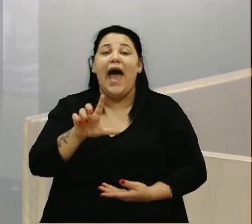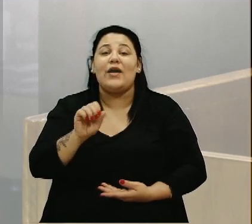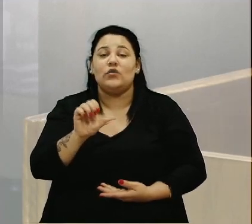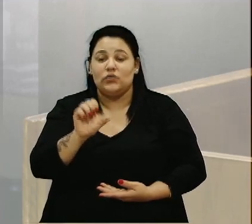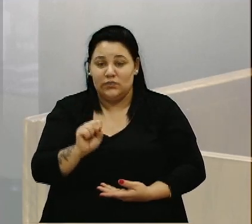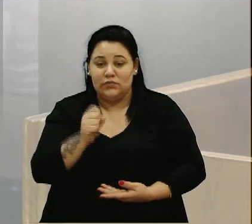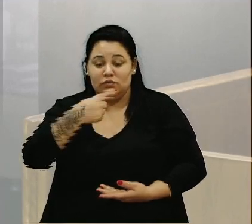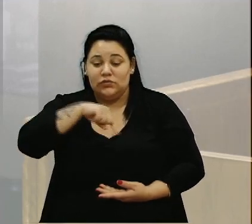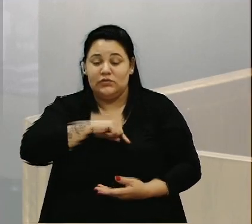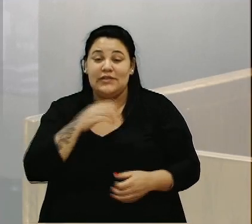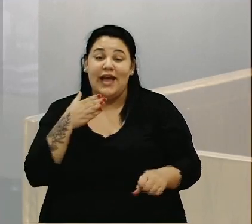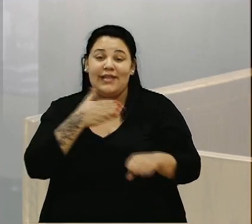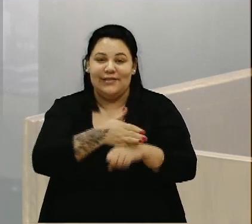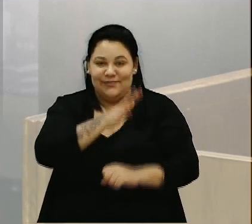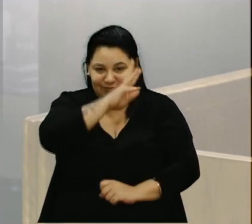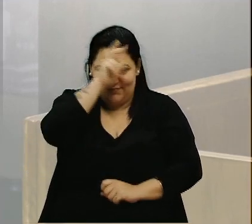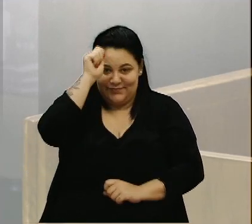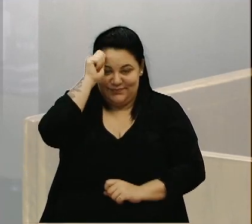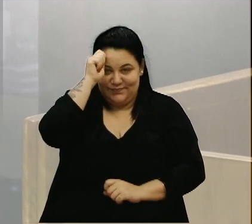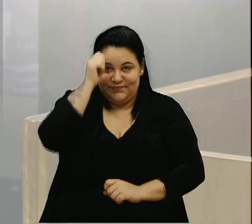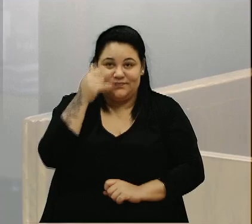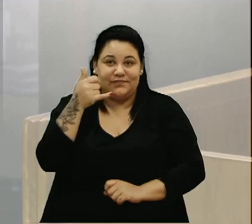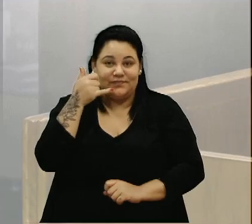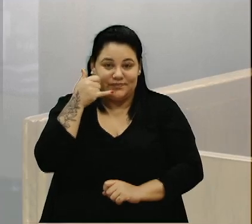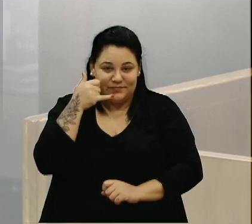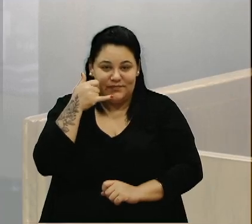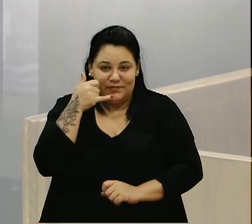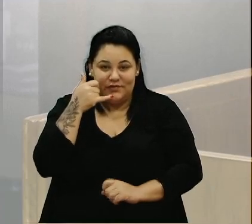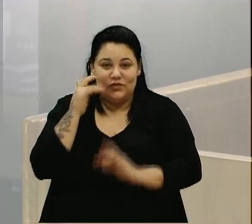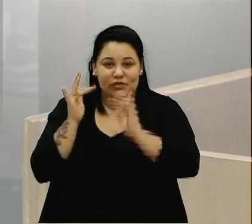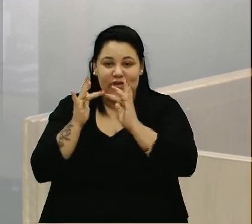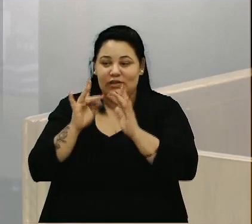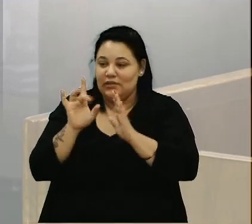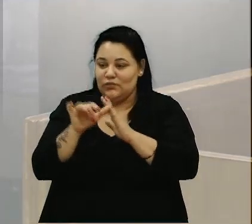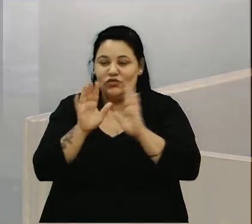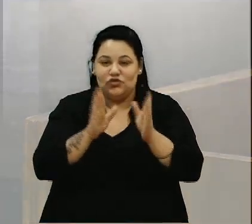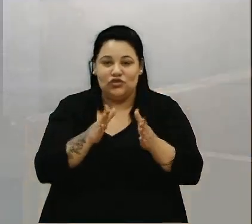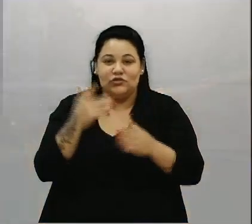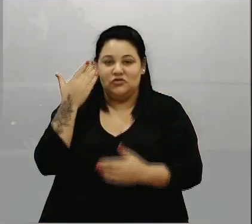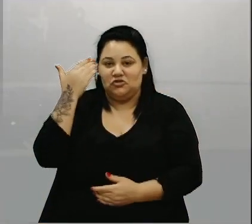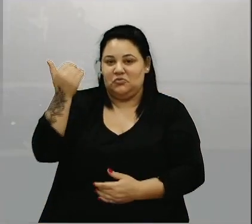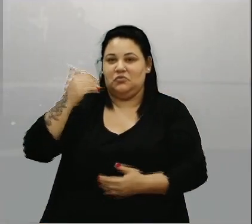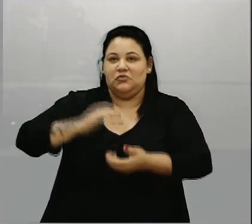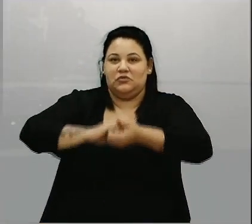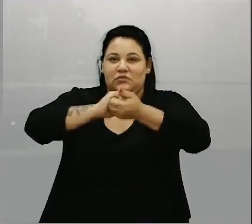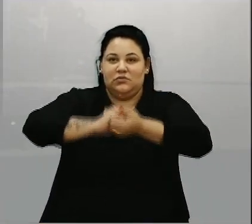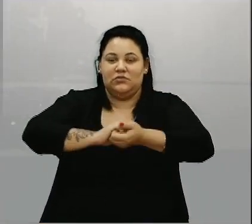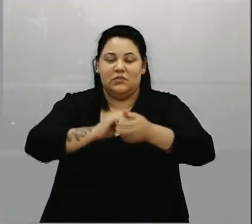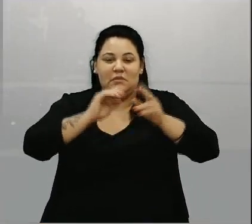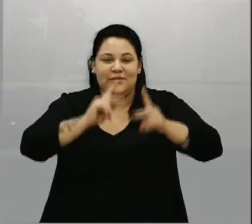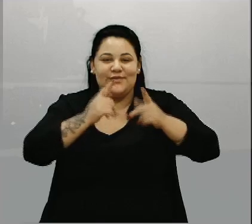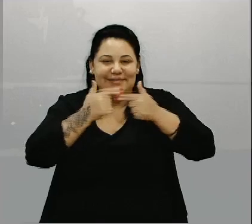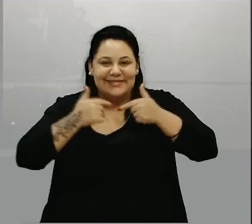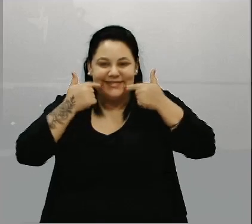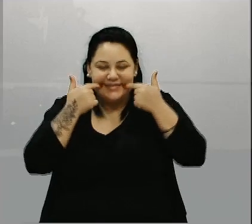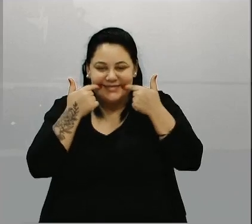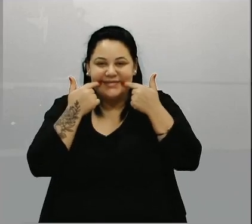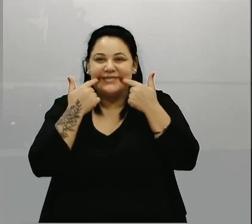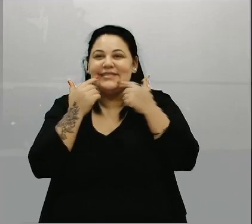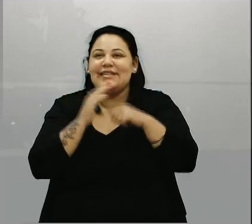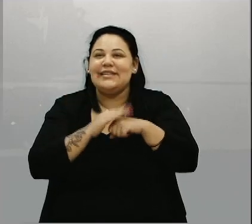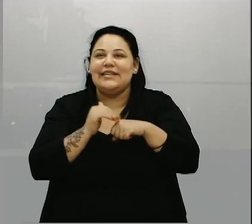lá a prefeitura, ele estava no telefone, assim que ele soltou o telefone, ele já veio cumprimentar nós. Uma pessoa sorridente, uma pessoa